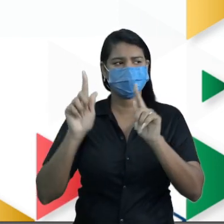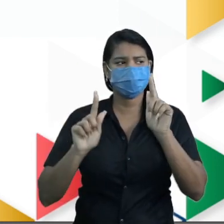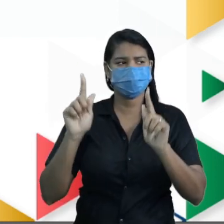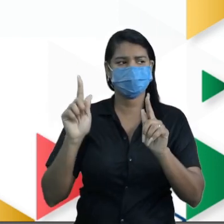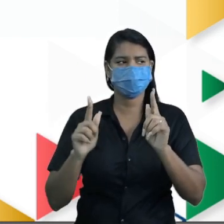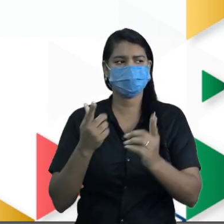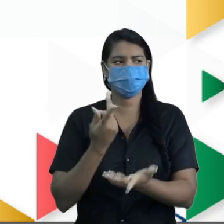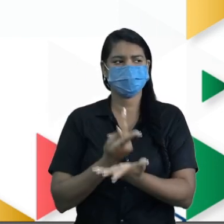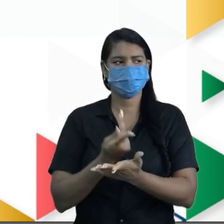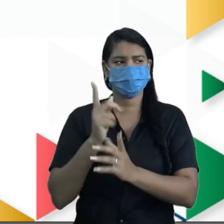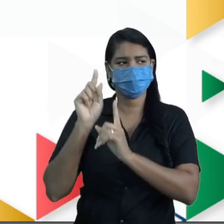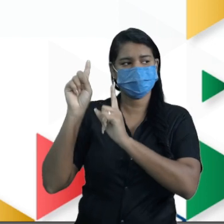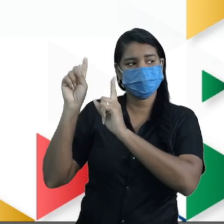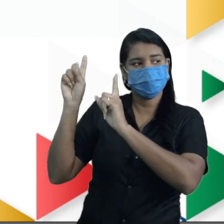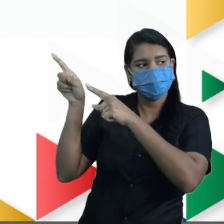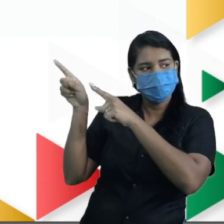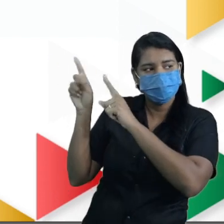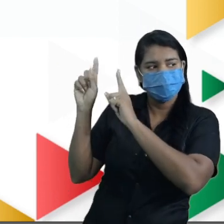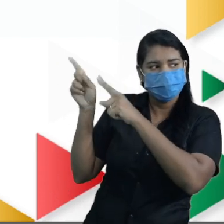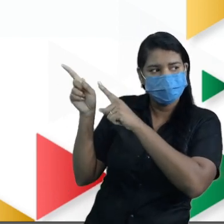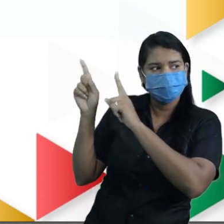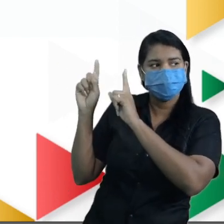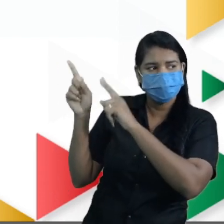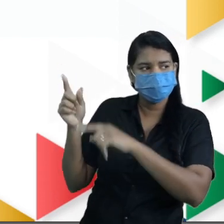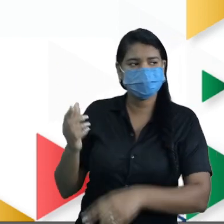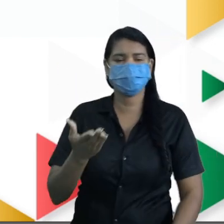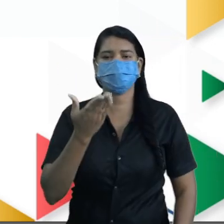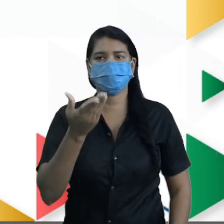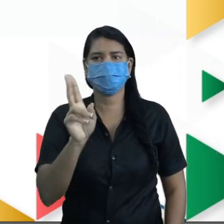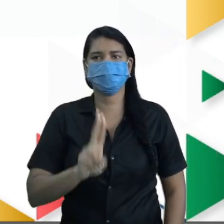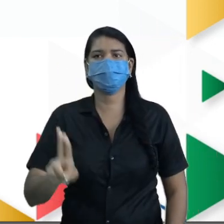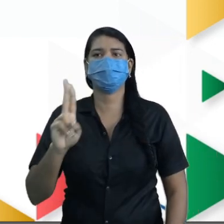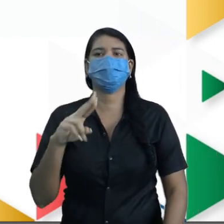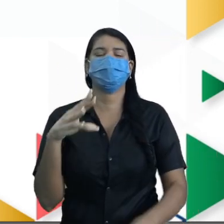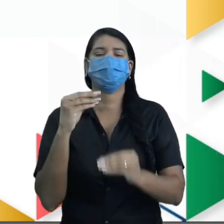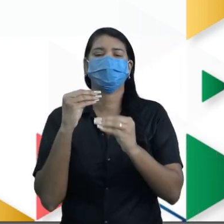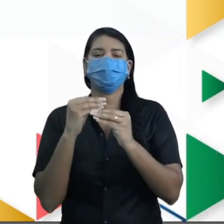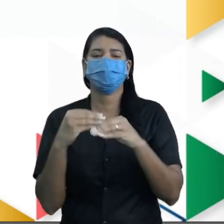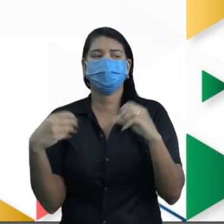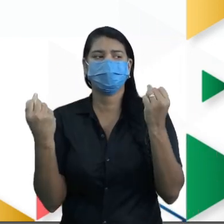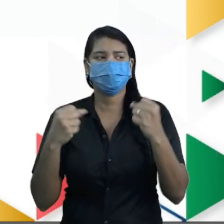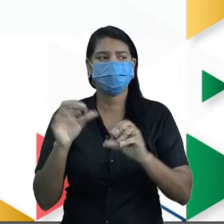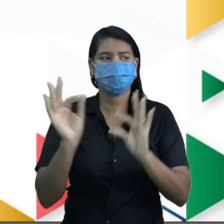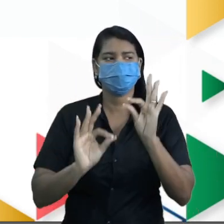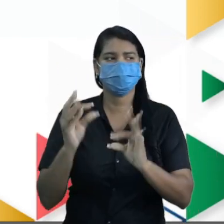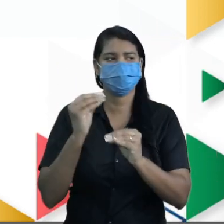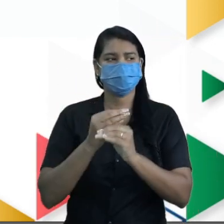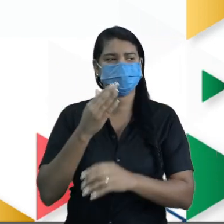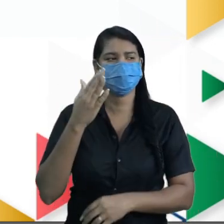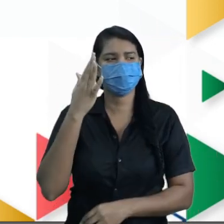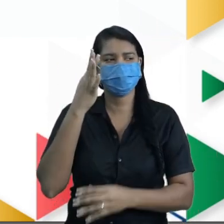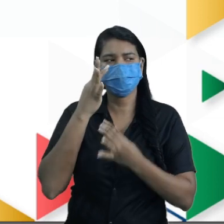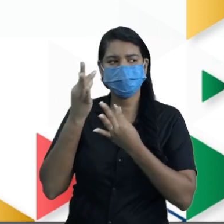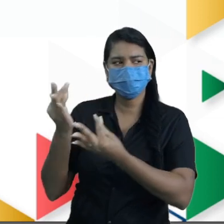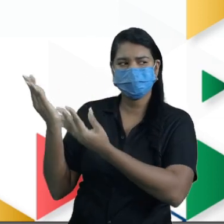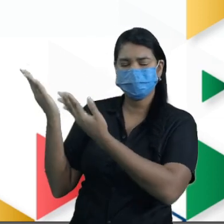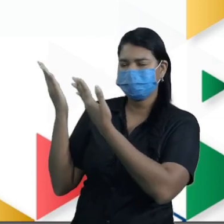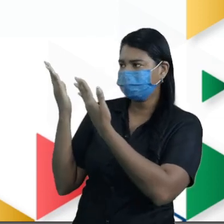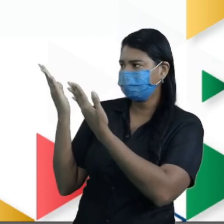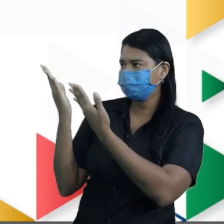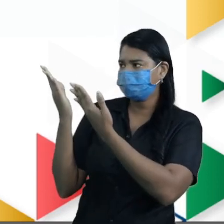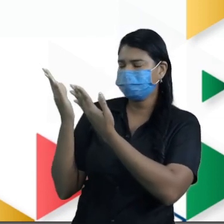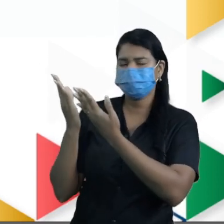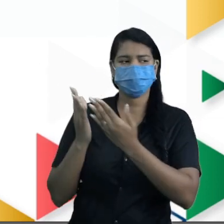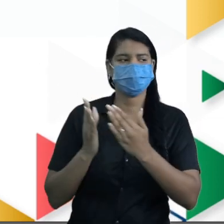exemplo de um gráfico que você pode utilizar tranquilamente, mas precisa identificar, ou na hora de montar, precisa